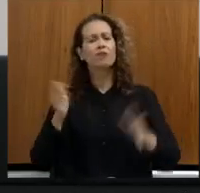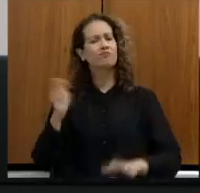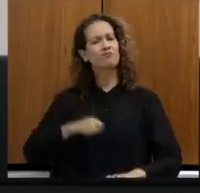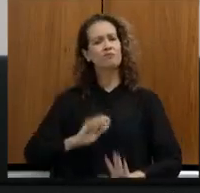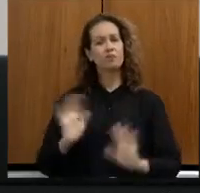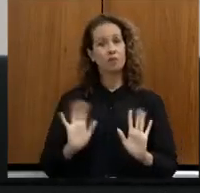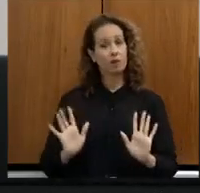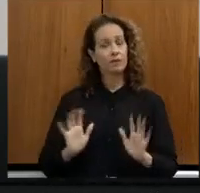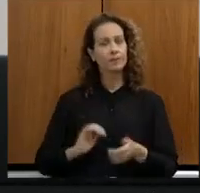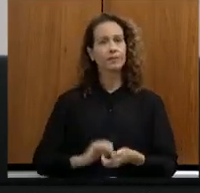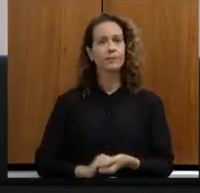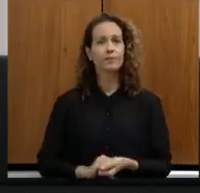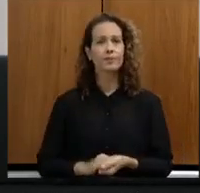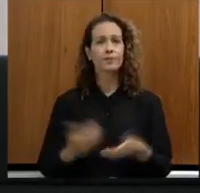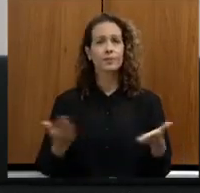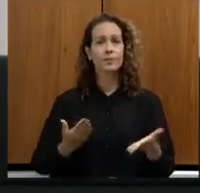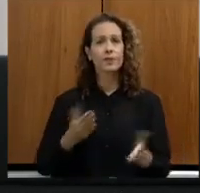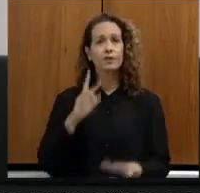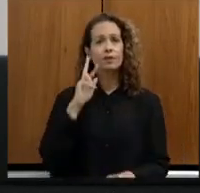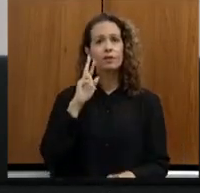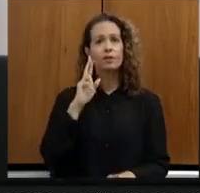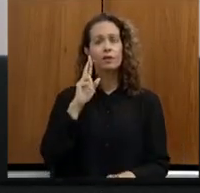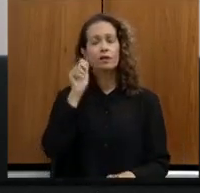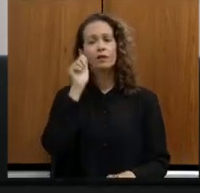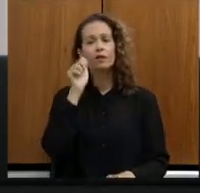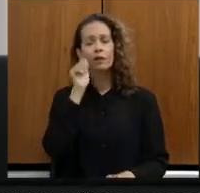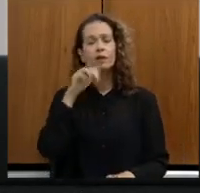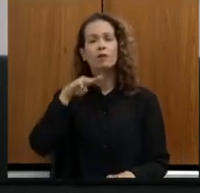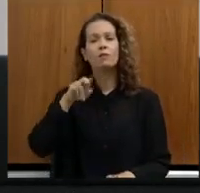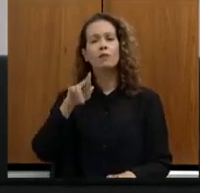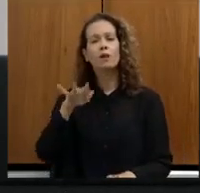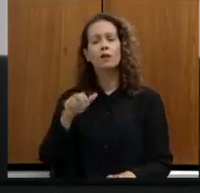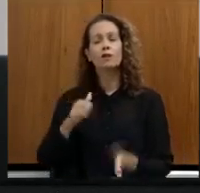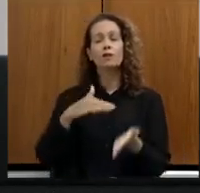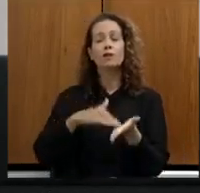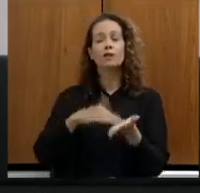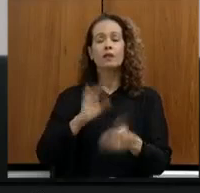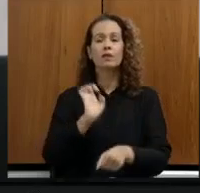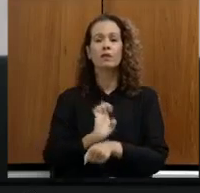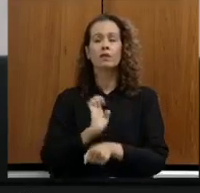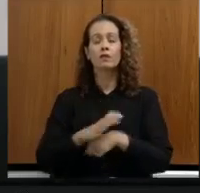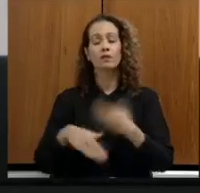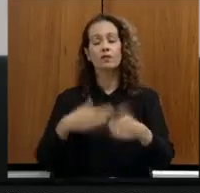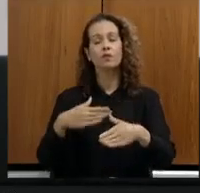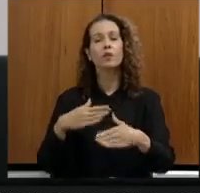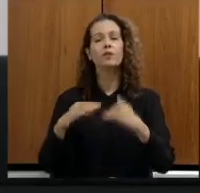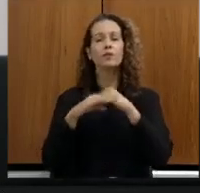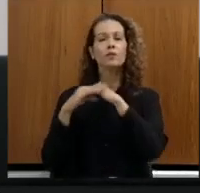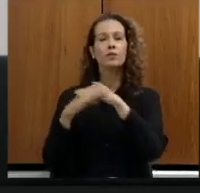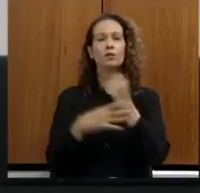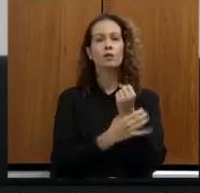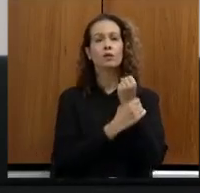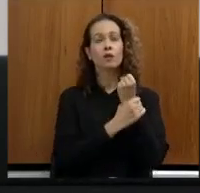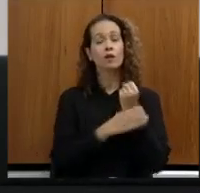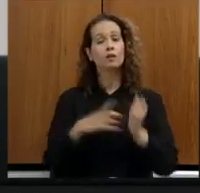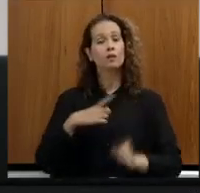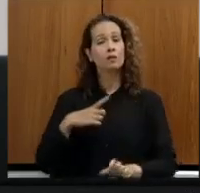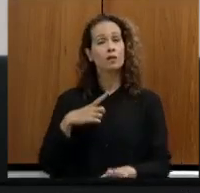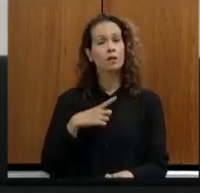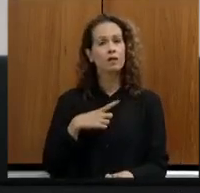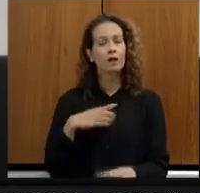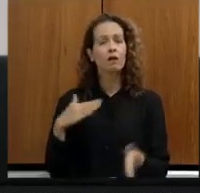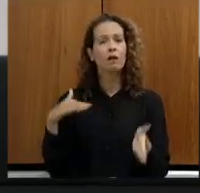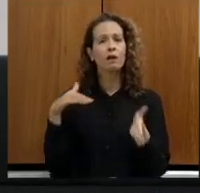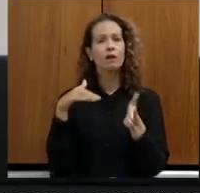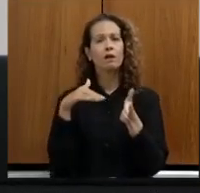passo a palavra a senhora Marília Carvalho de Mello secretária de Estado desenvolvimento sustentável que exporá de até vir que